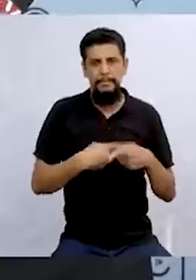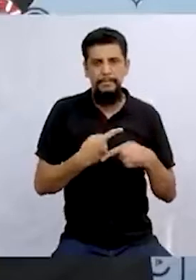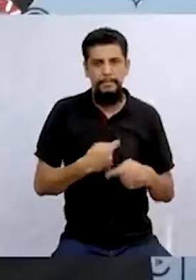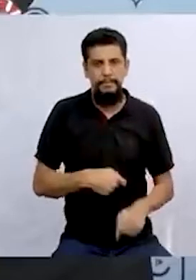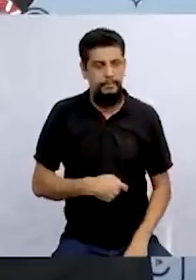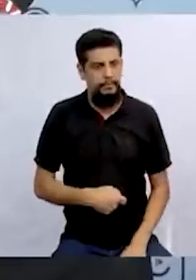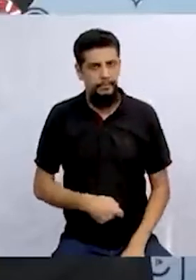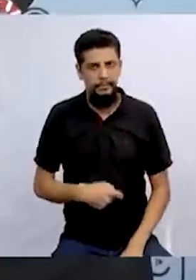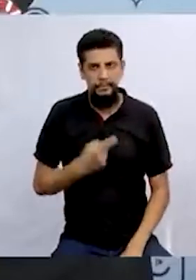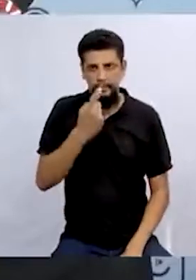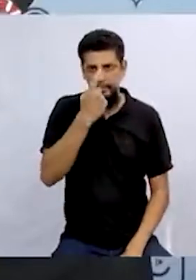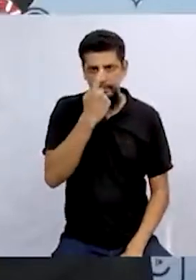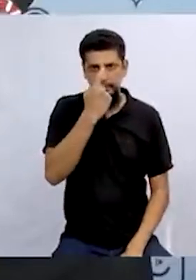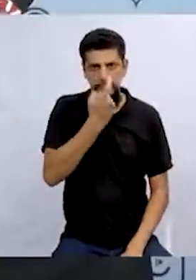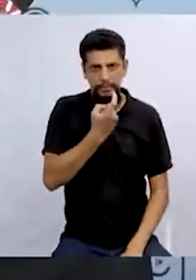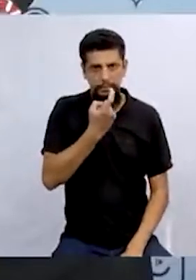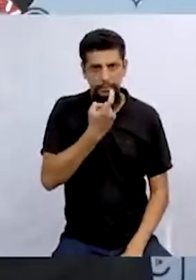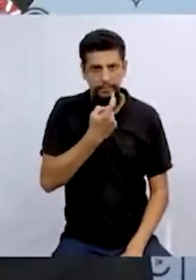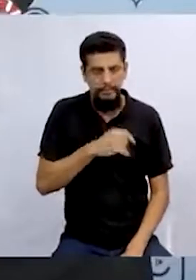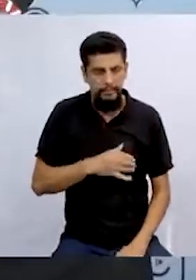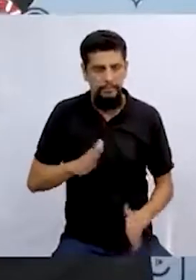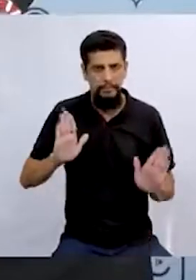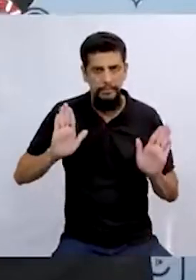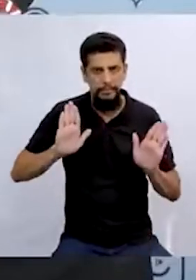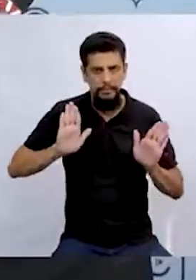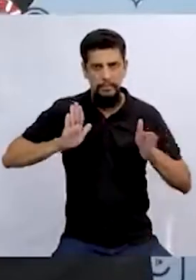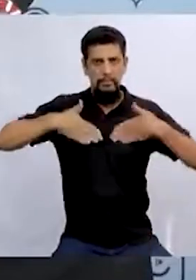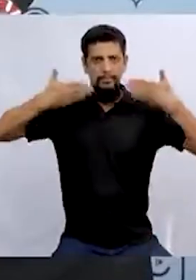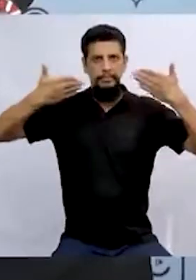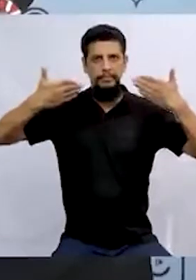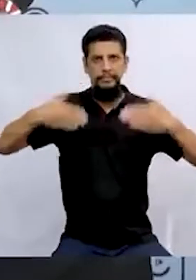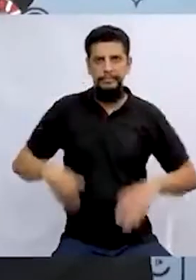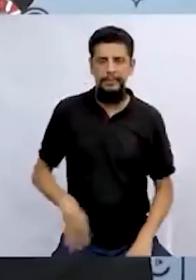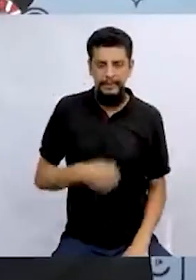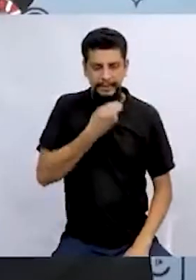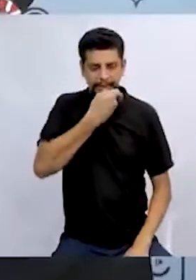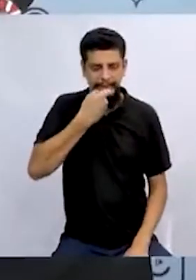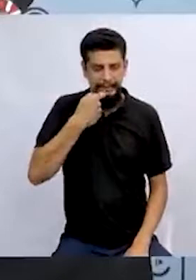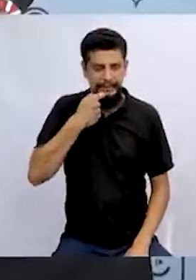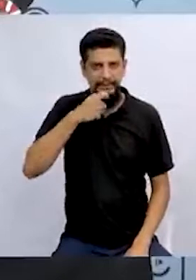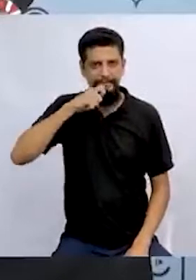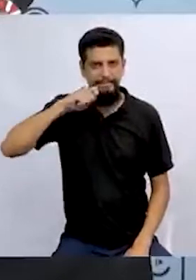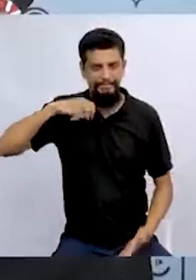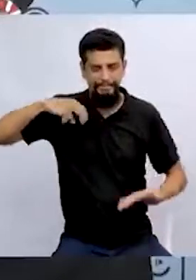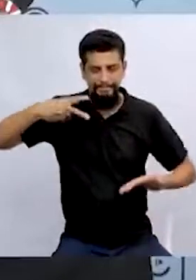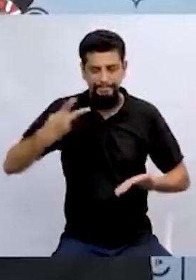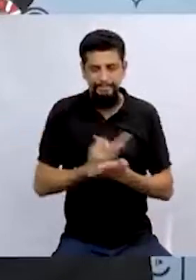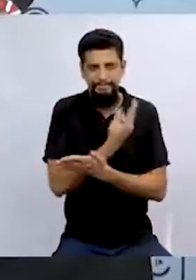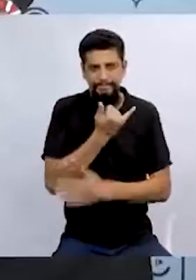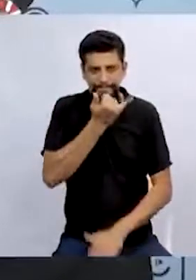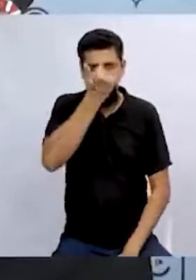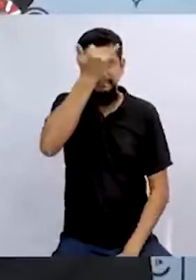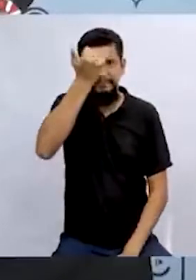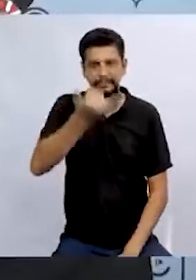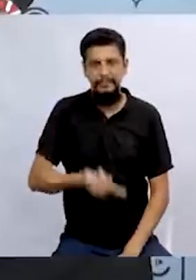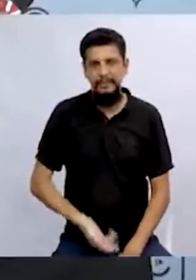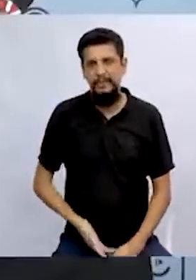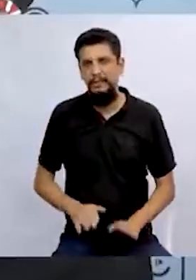E a bruxa, eletrificada de susto, borrava o rosto inteiro de batom.